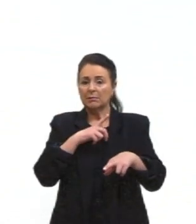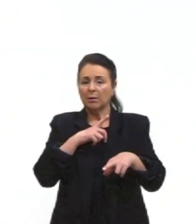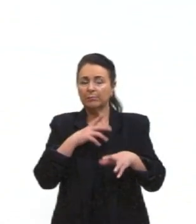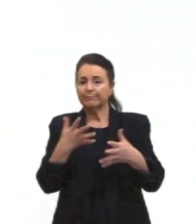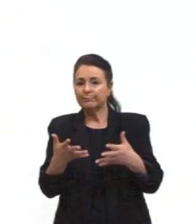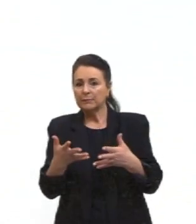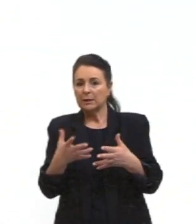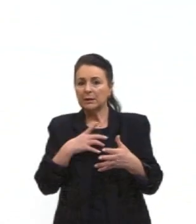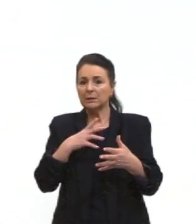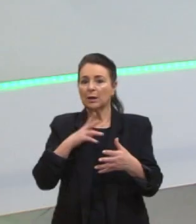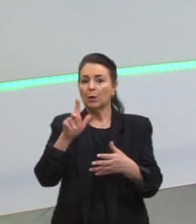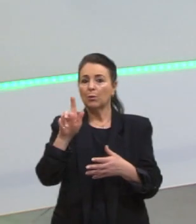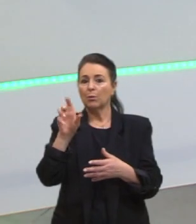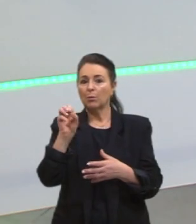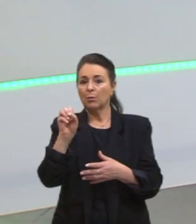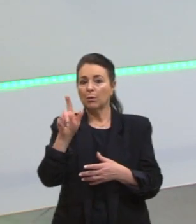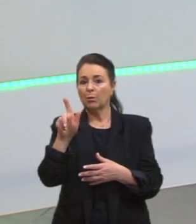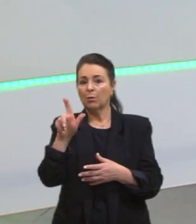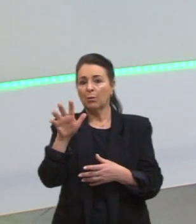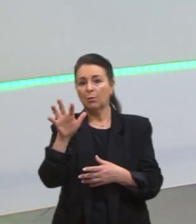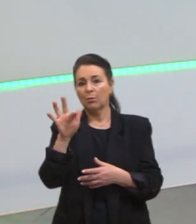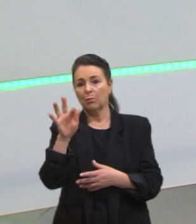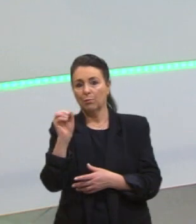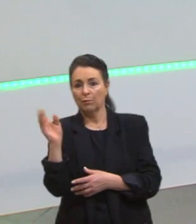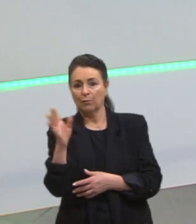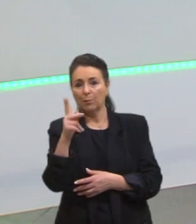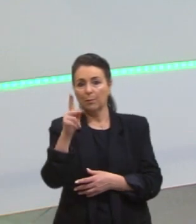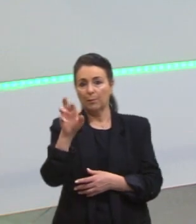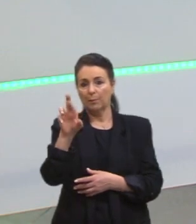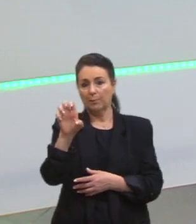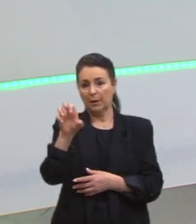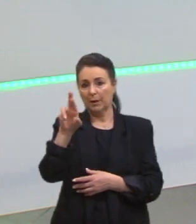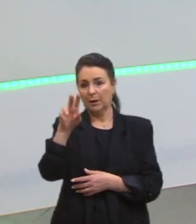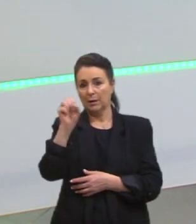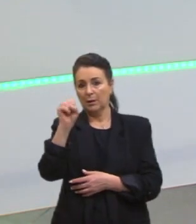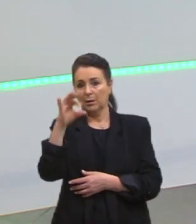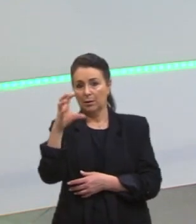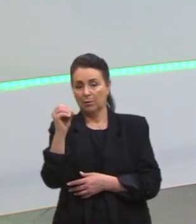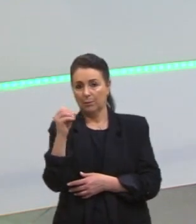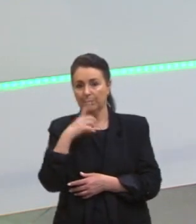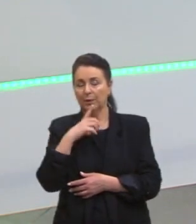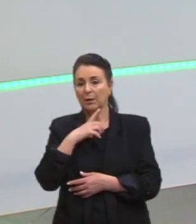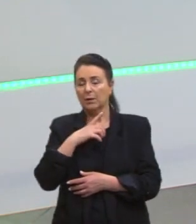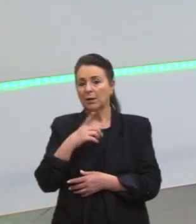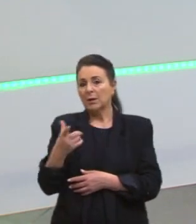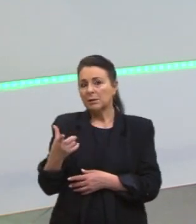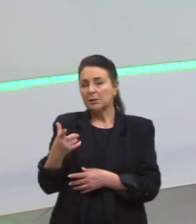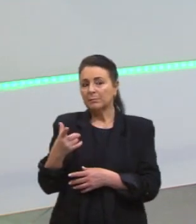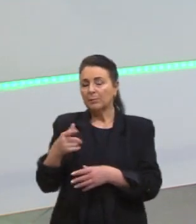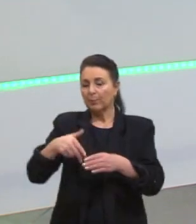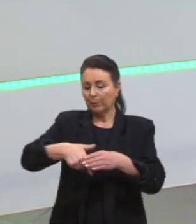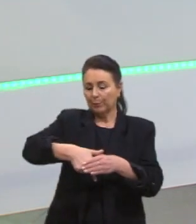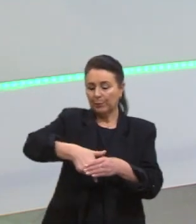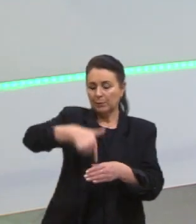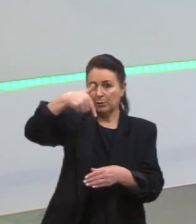justamente no Golfo Pérsico, porque além de vender, prospectar esse petróleo, o Golfo Pérsico também